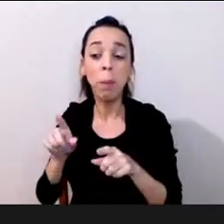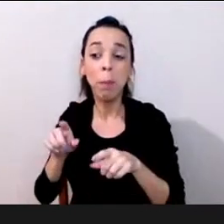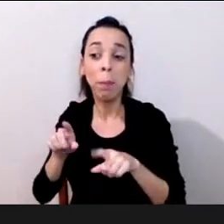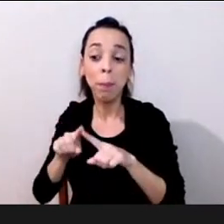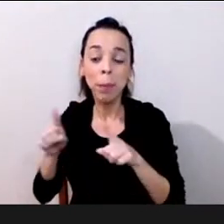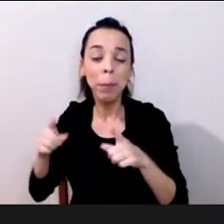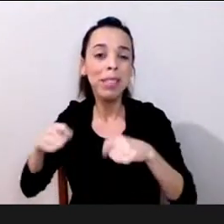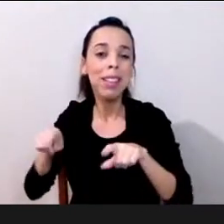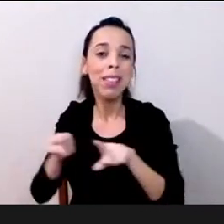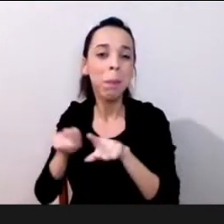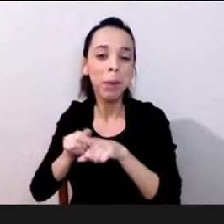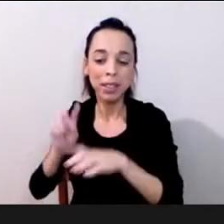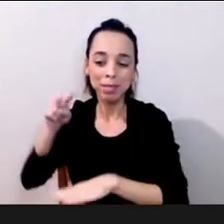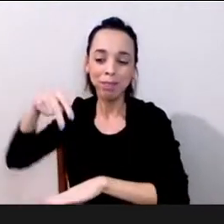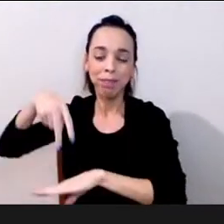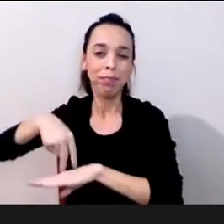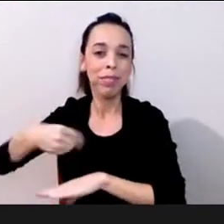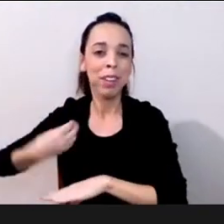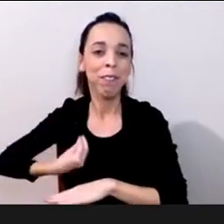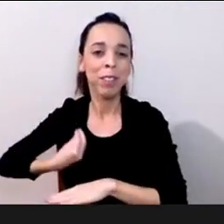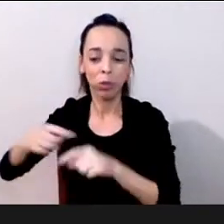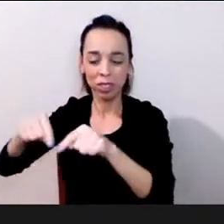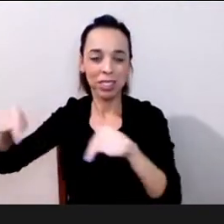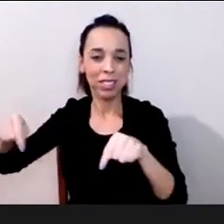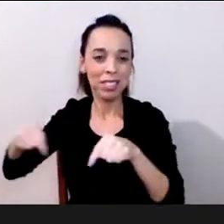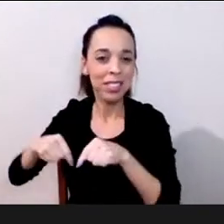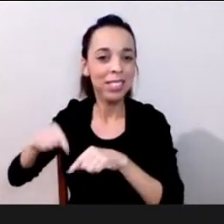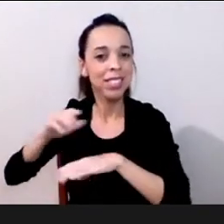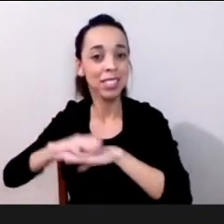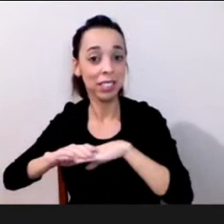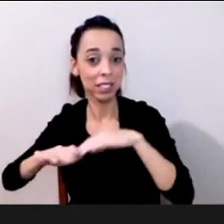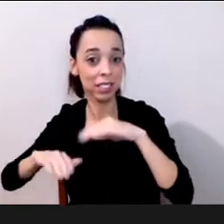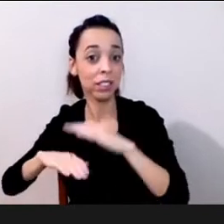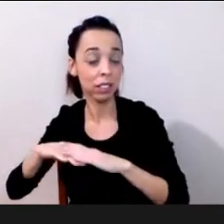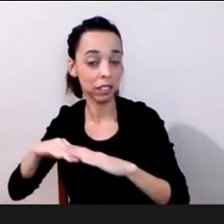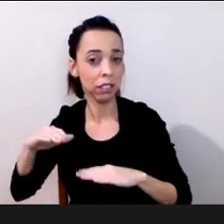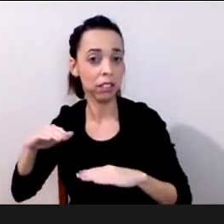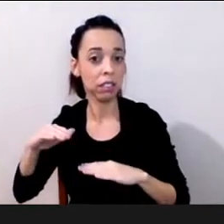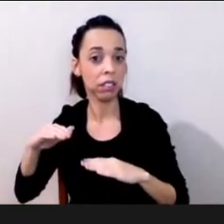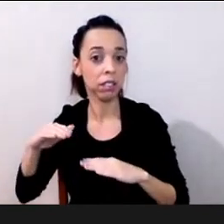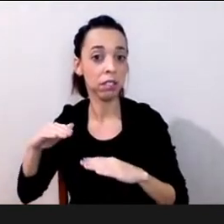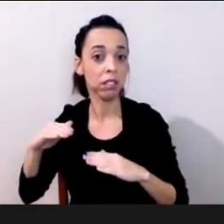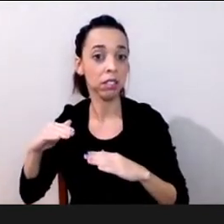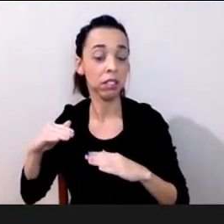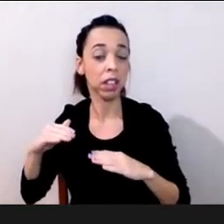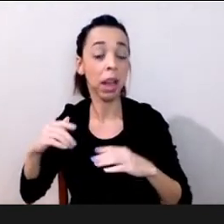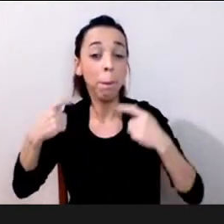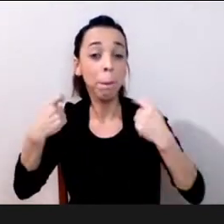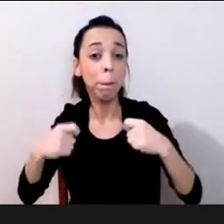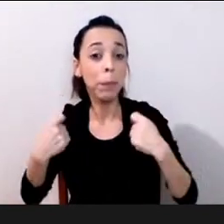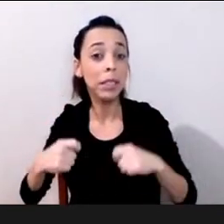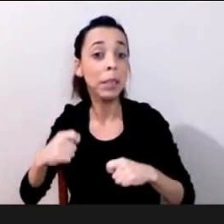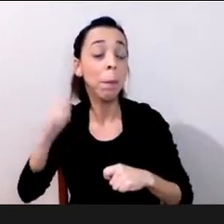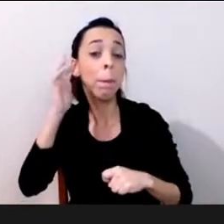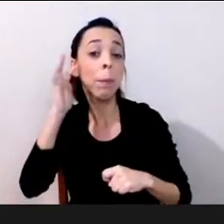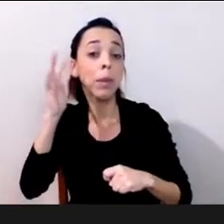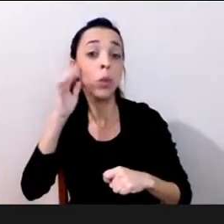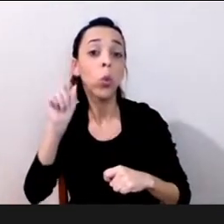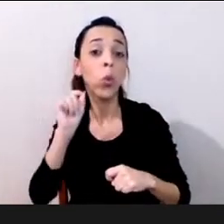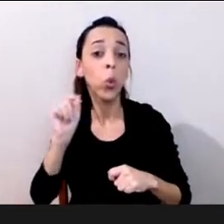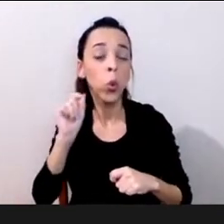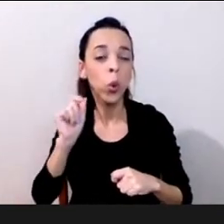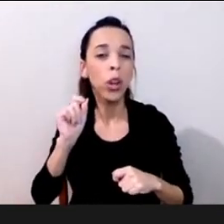independente de nível de ensino pra continuar com a promoção a palavra cultura a vem de cultivar como é que a gente